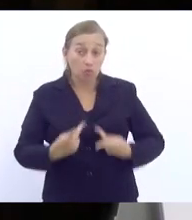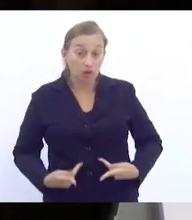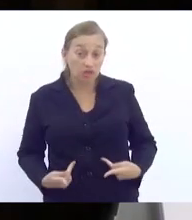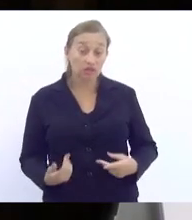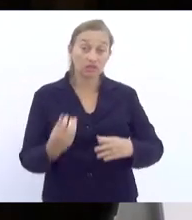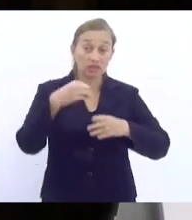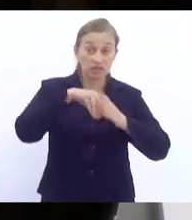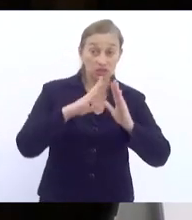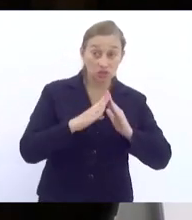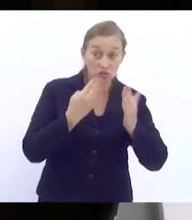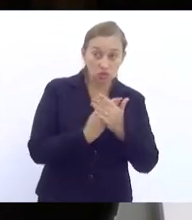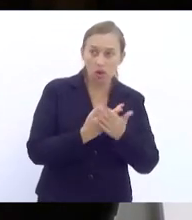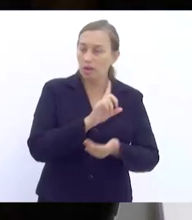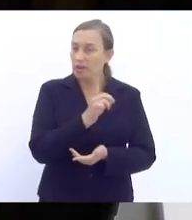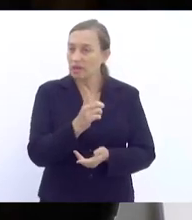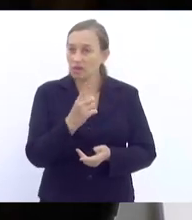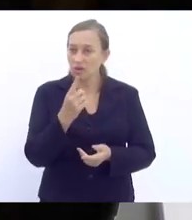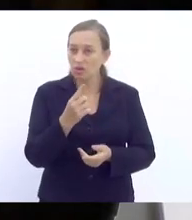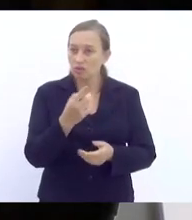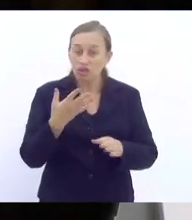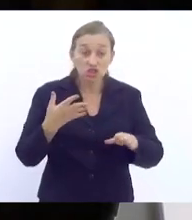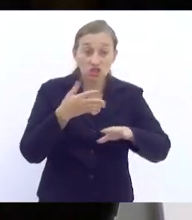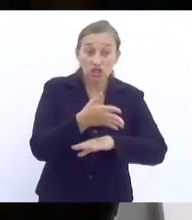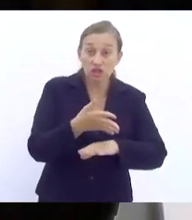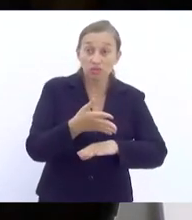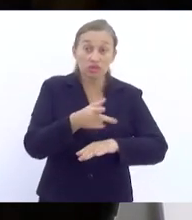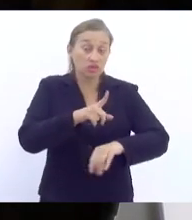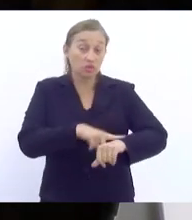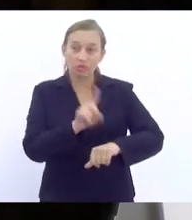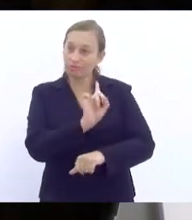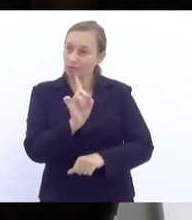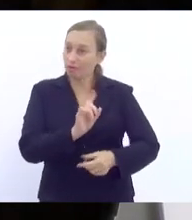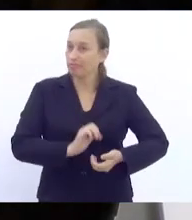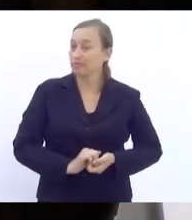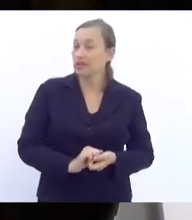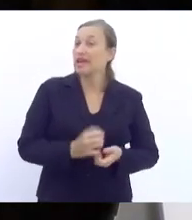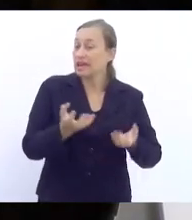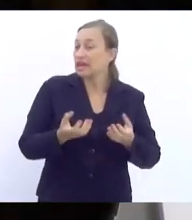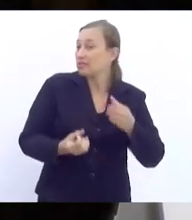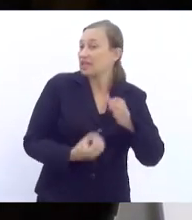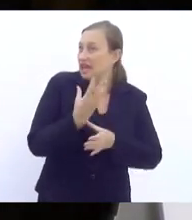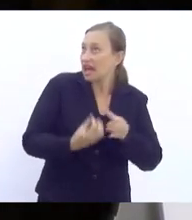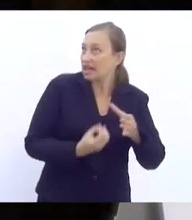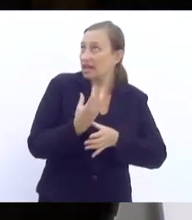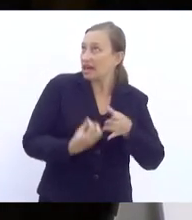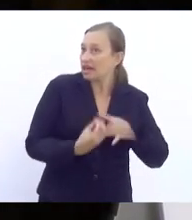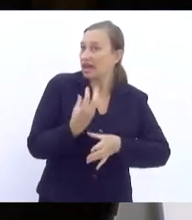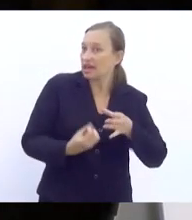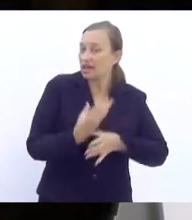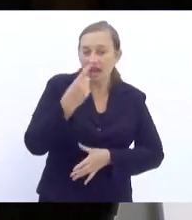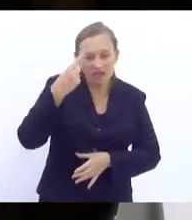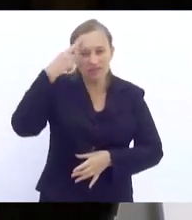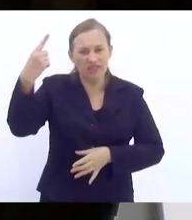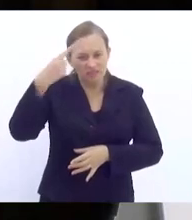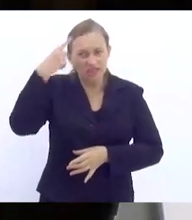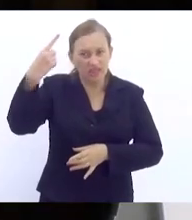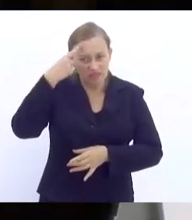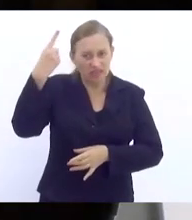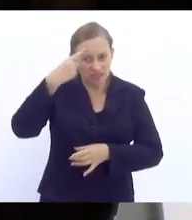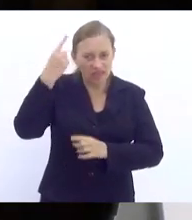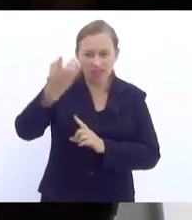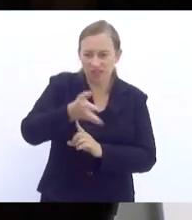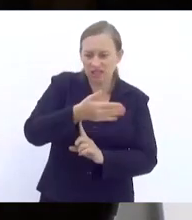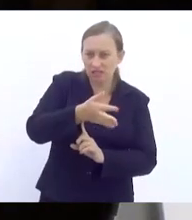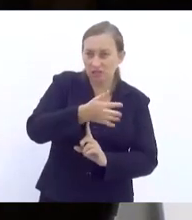escolas. Mas nós não pegamos essa parte, não. A gente quer criar, inventar uma roda com um monte de tecnologia que não impede